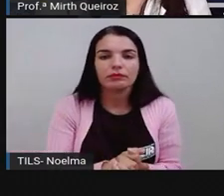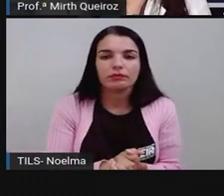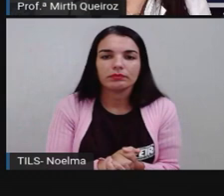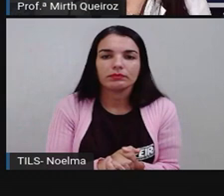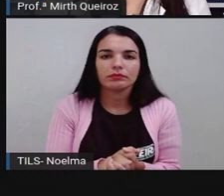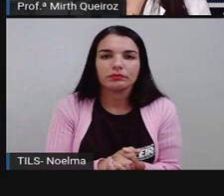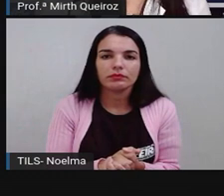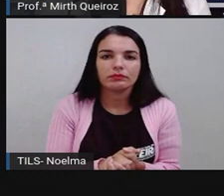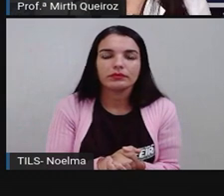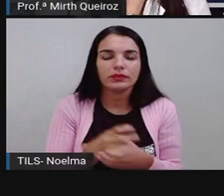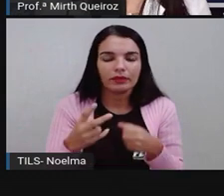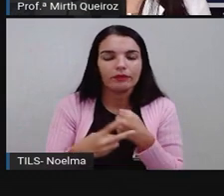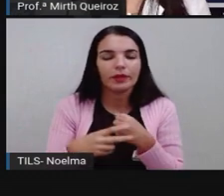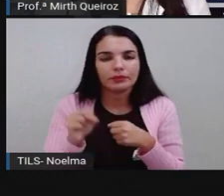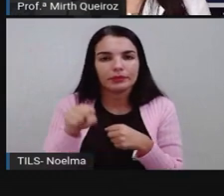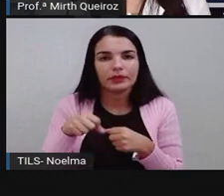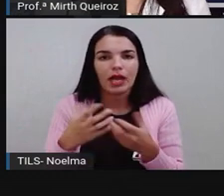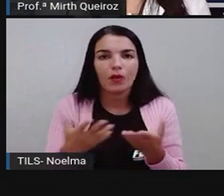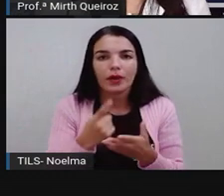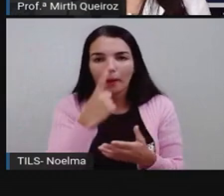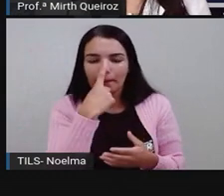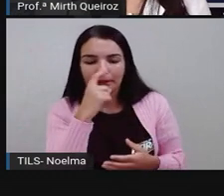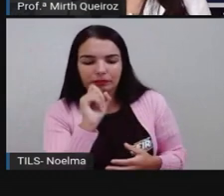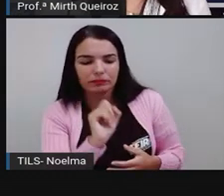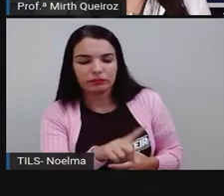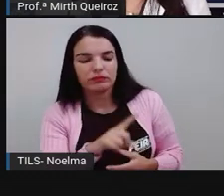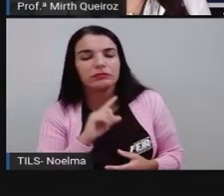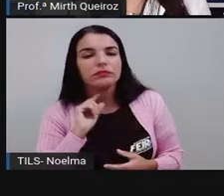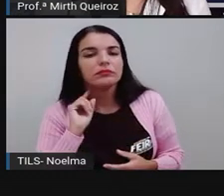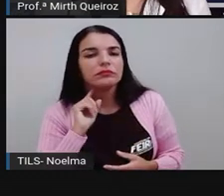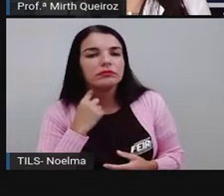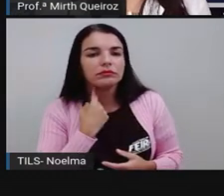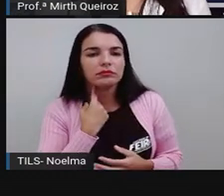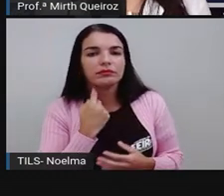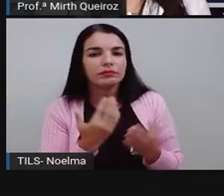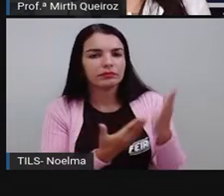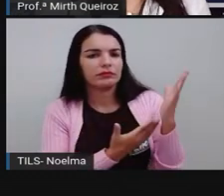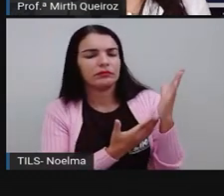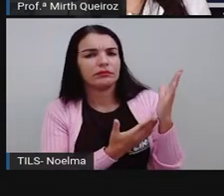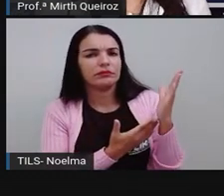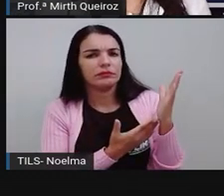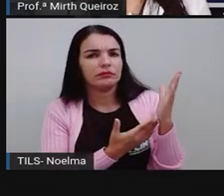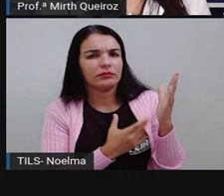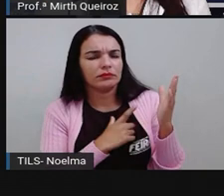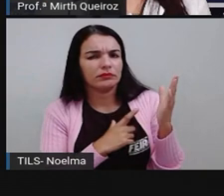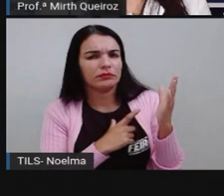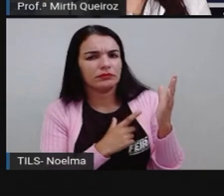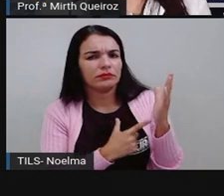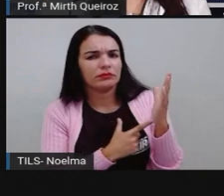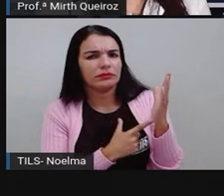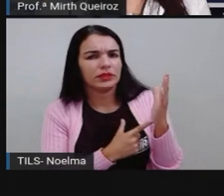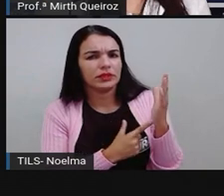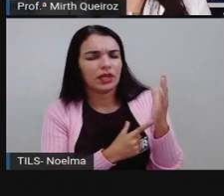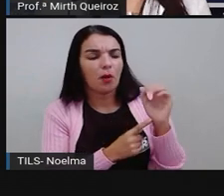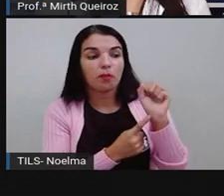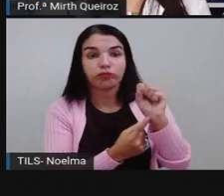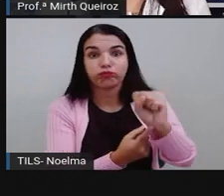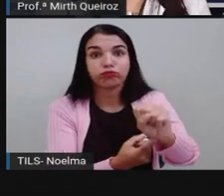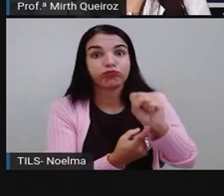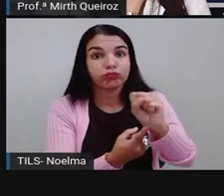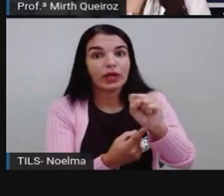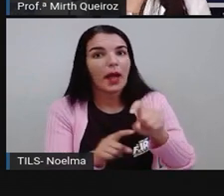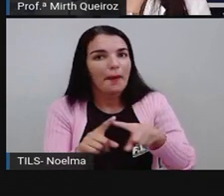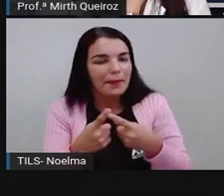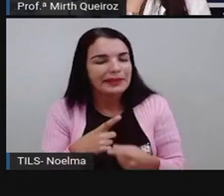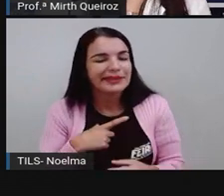Então, é um verbo sim. Poluição. Poluição não é um verbo. Neste caso aí, é um substantivo. Agora,